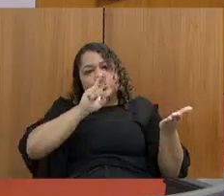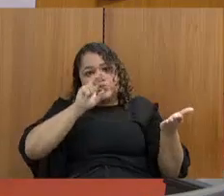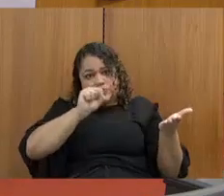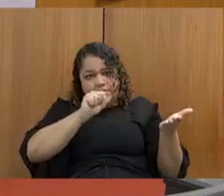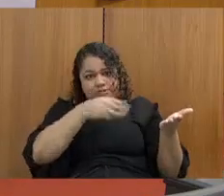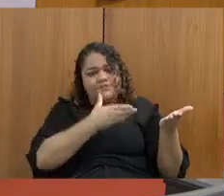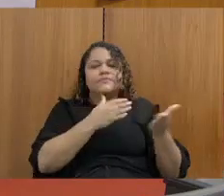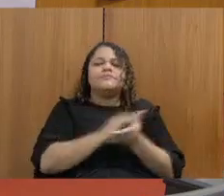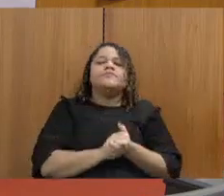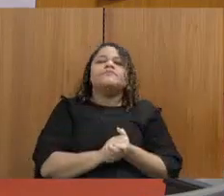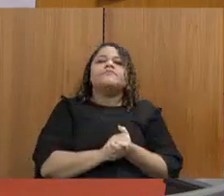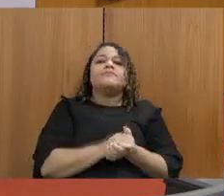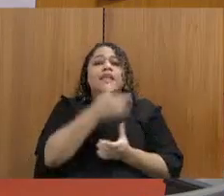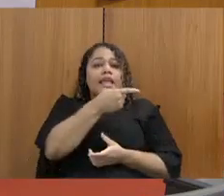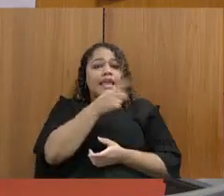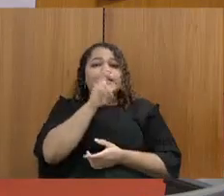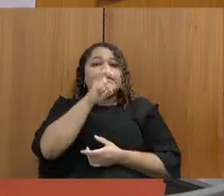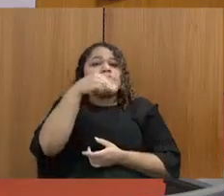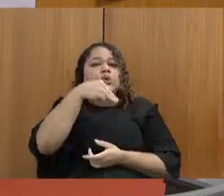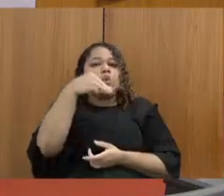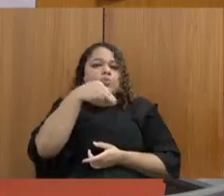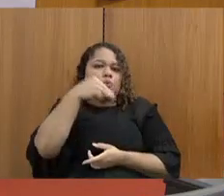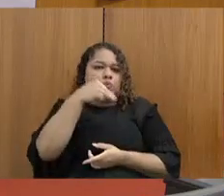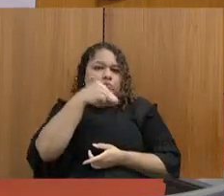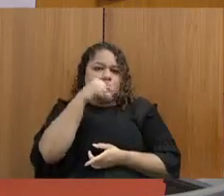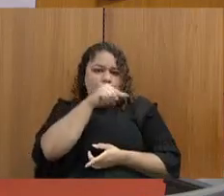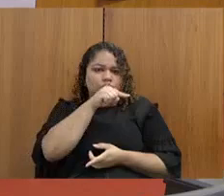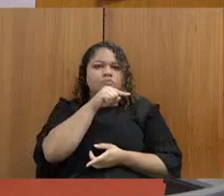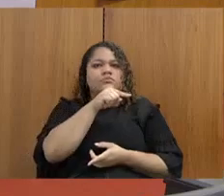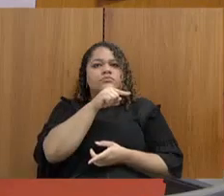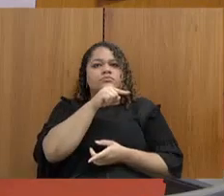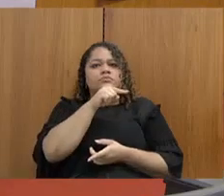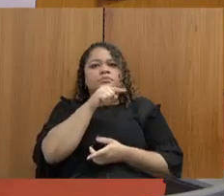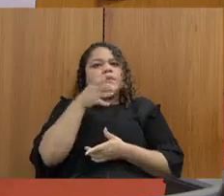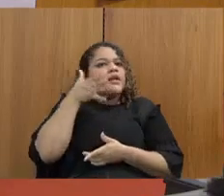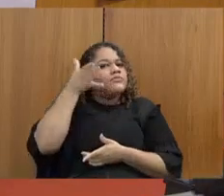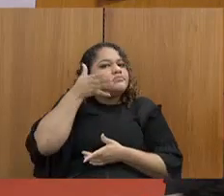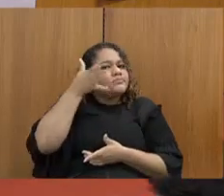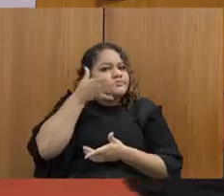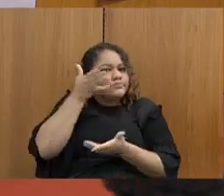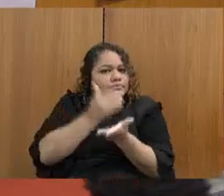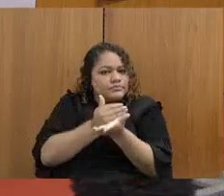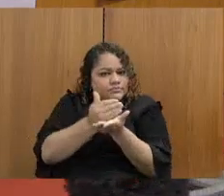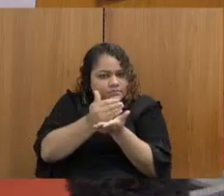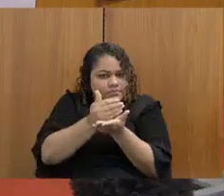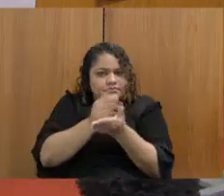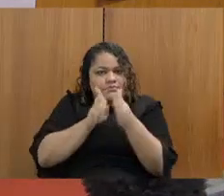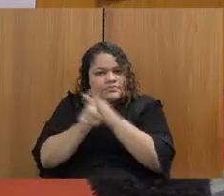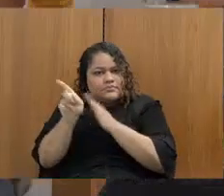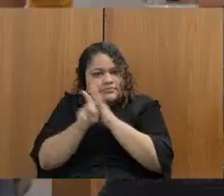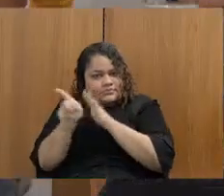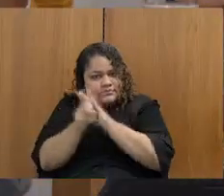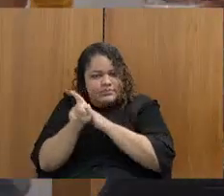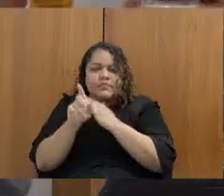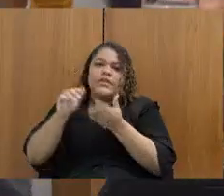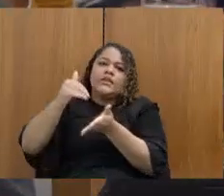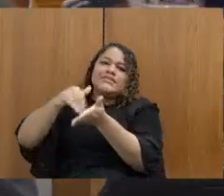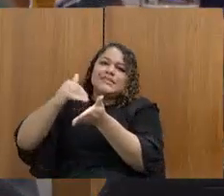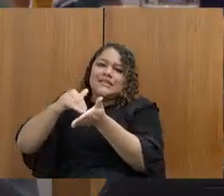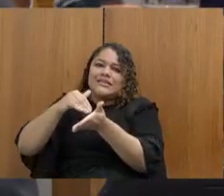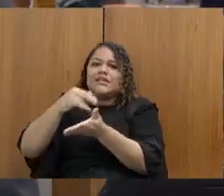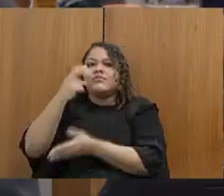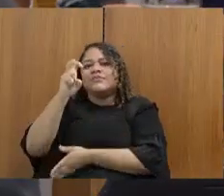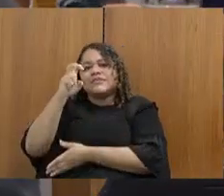minutos para a sua intervenção inicial. O secretário disporá de cinco minutos para responder e depois a deputada